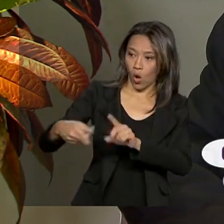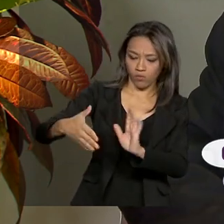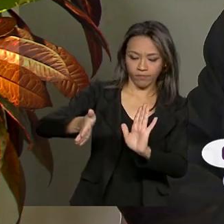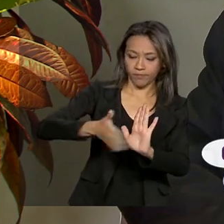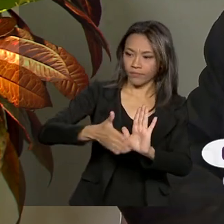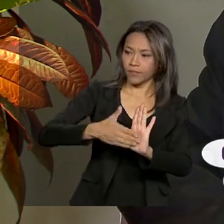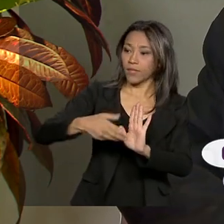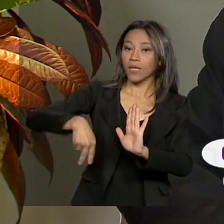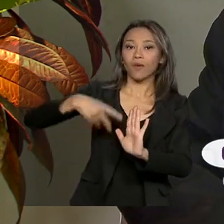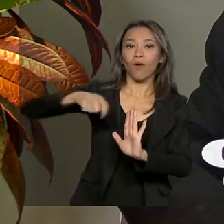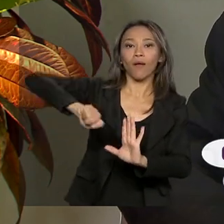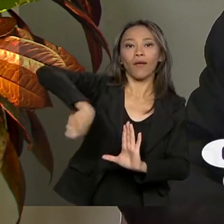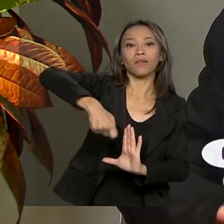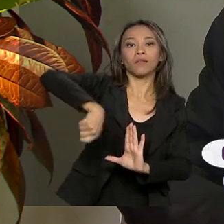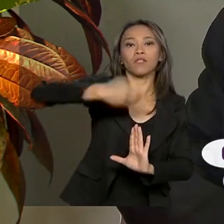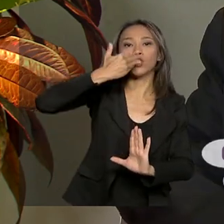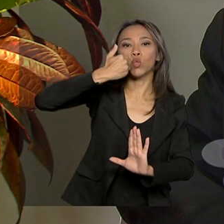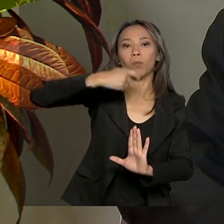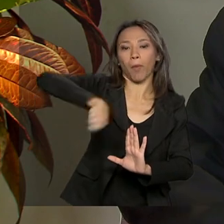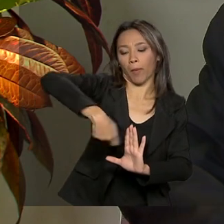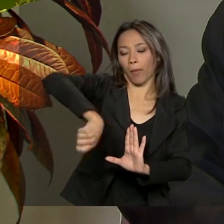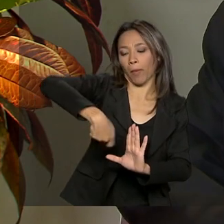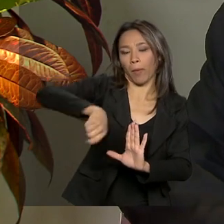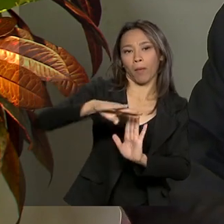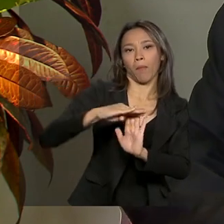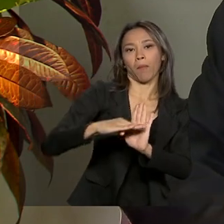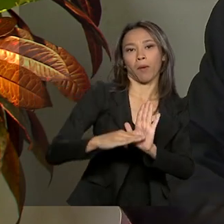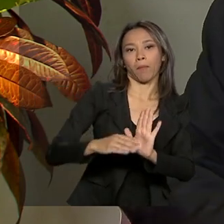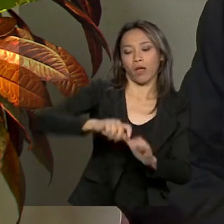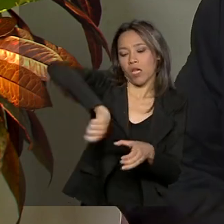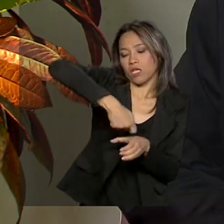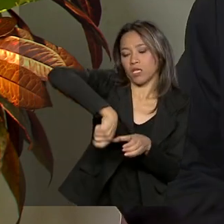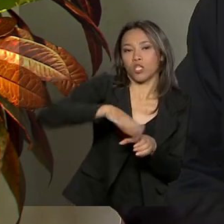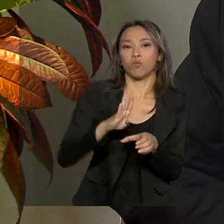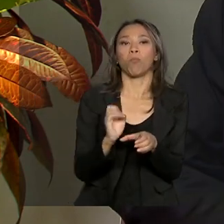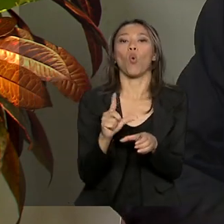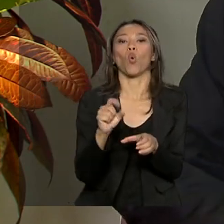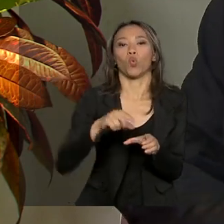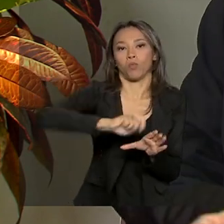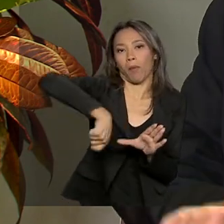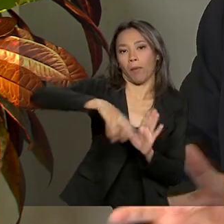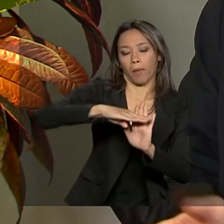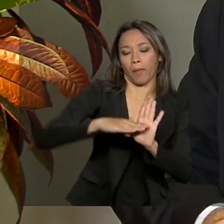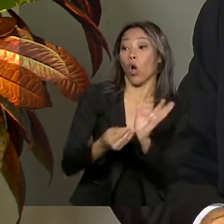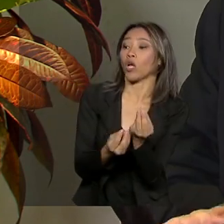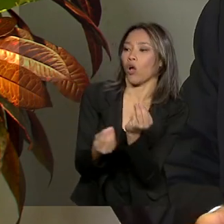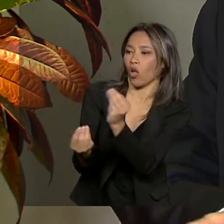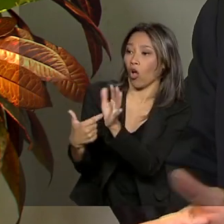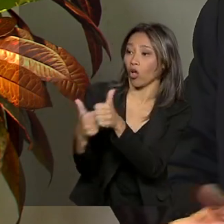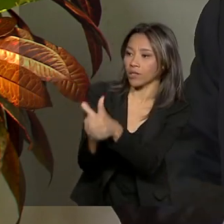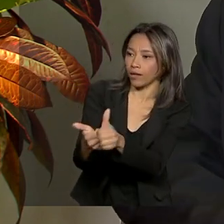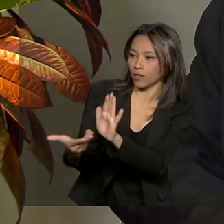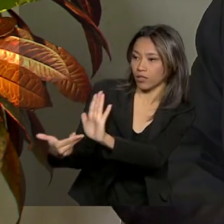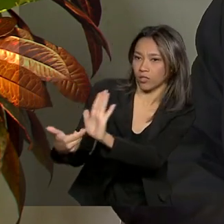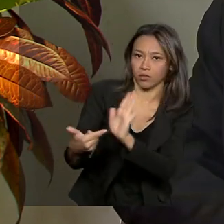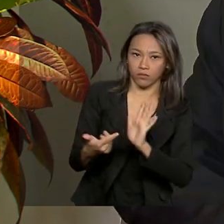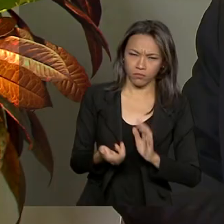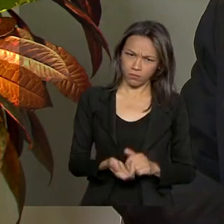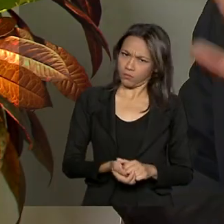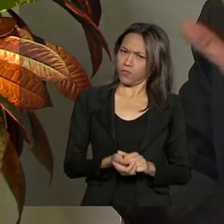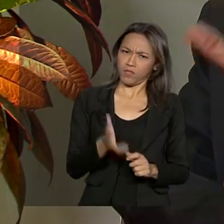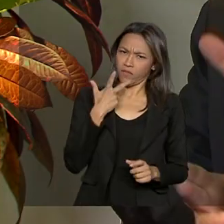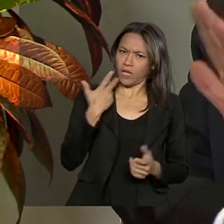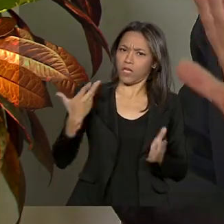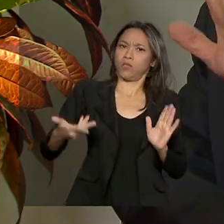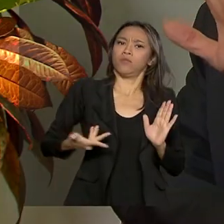receita de bolo para ele. Quem é que seria capaz de entregar uma receita de bolo para o Paulo Guedes? O camarada que vende patinete para saci. Você vai chegar